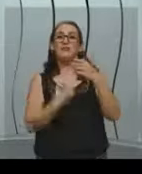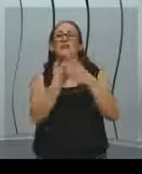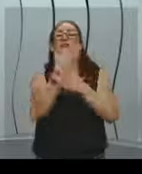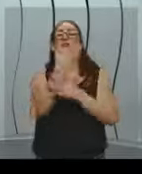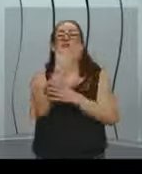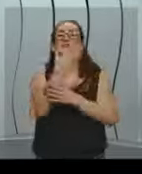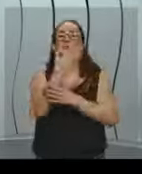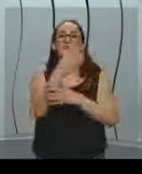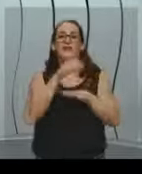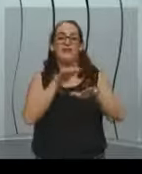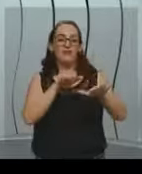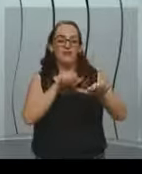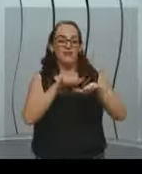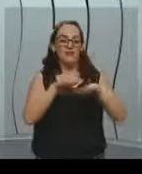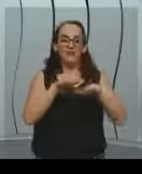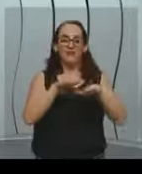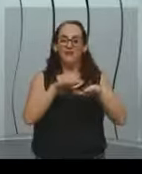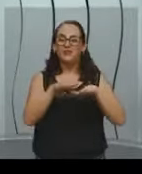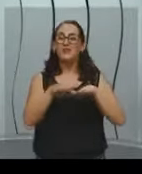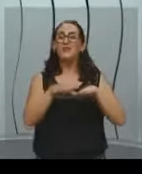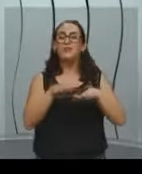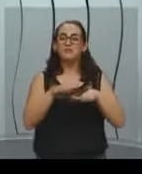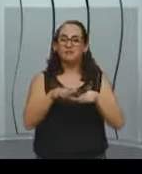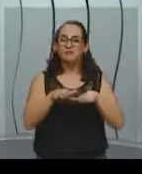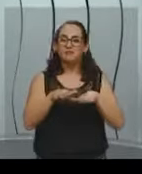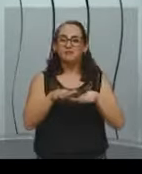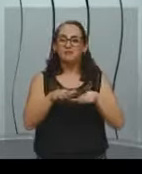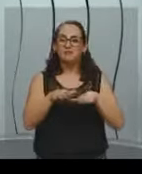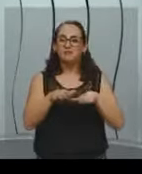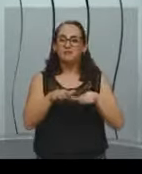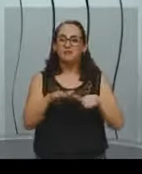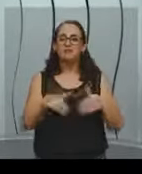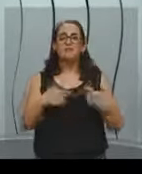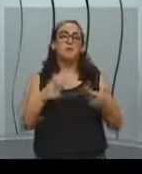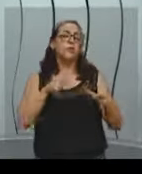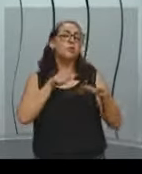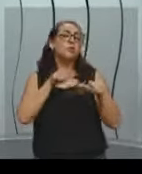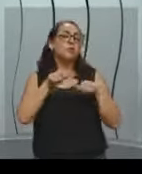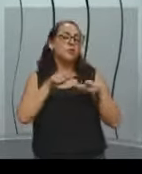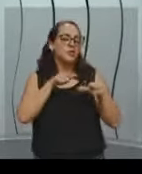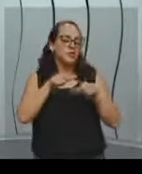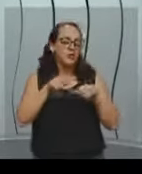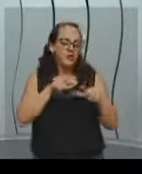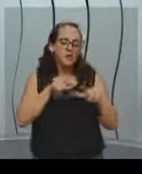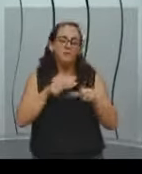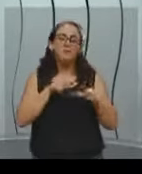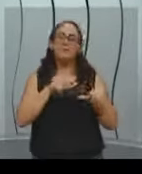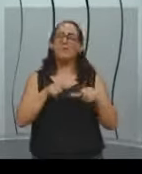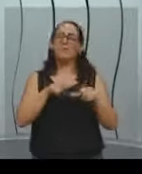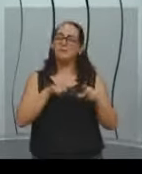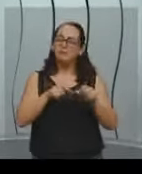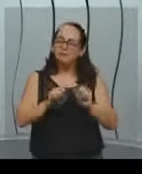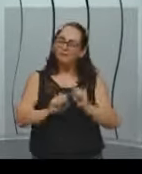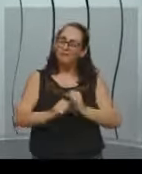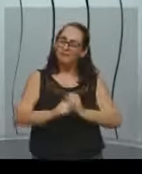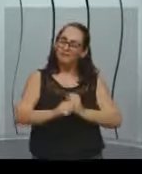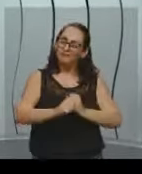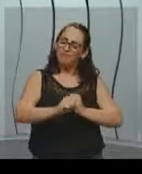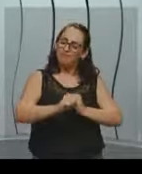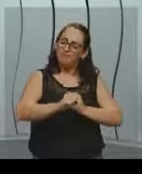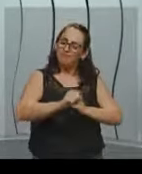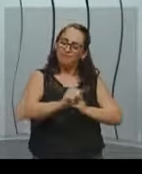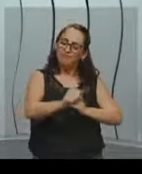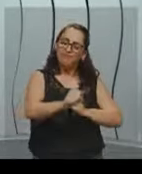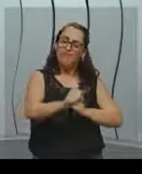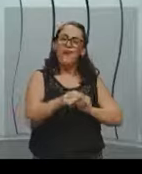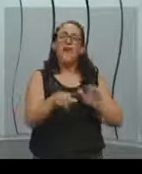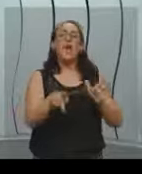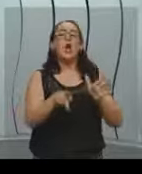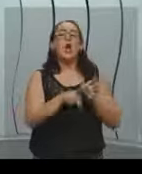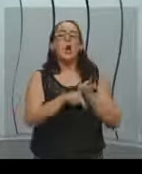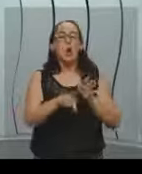Então, é um trabalho gigantesco, um trabalho muito minucioso, um trabalho extremamente